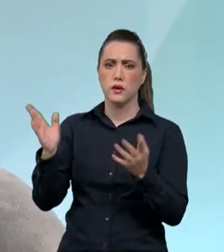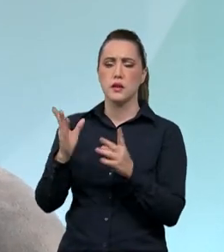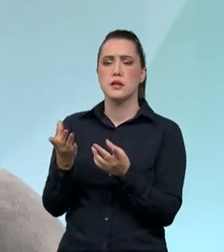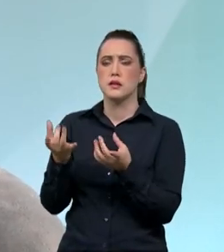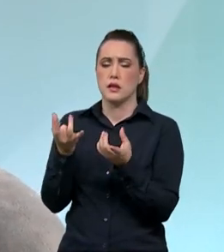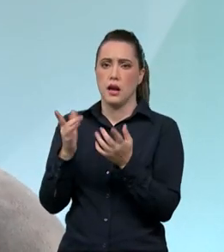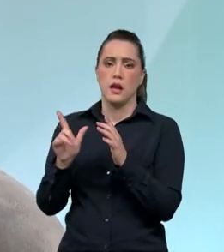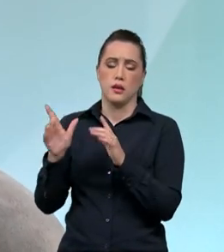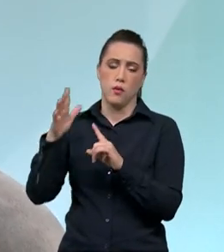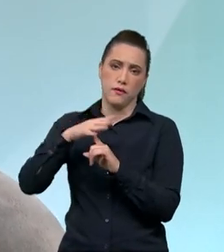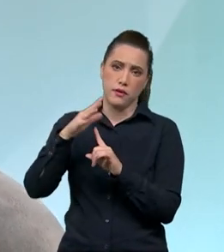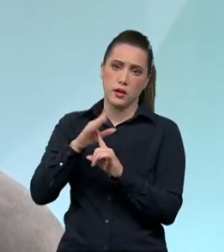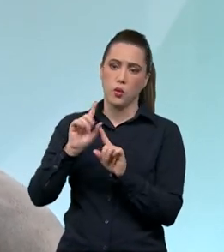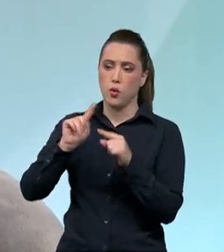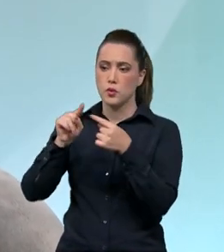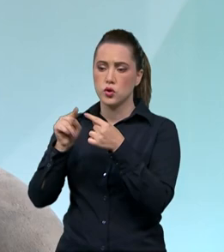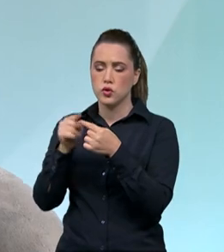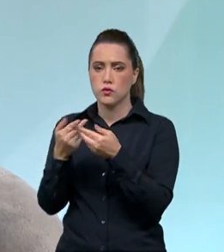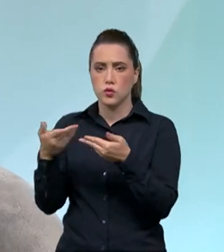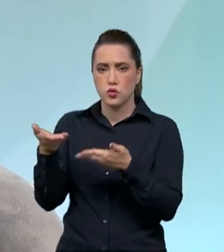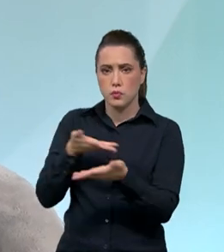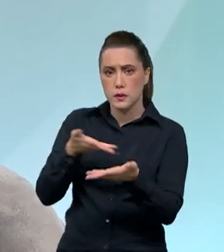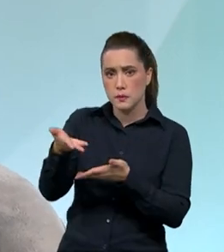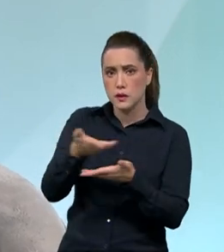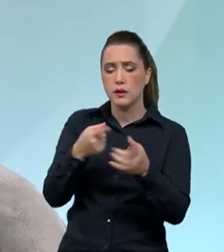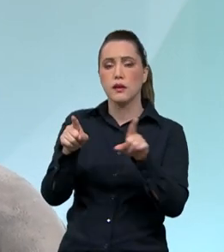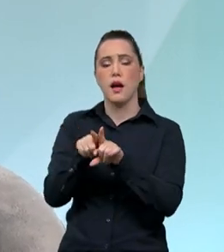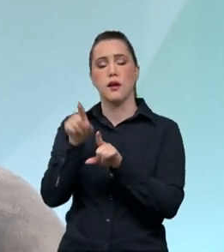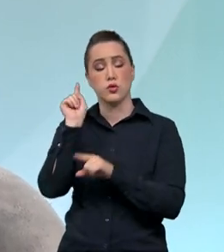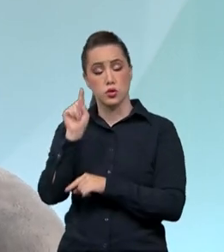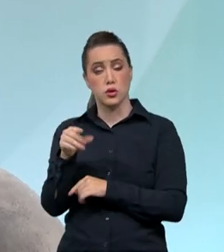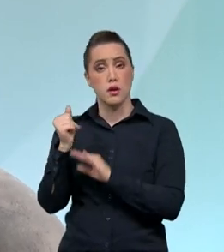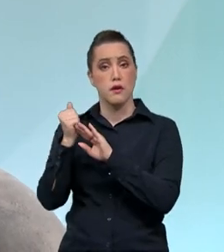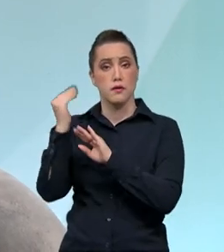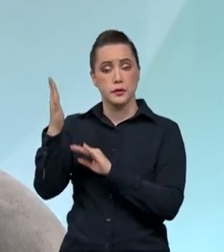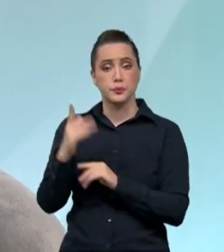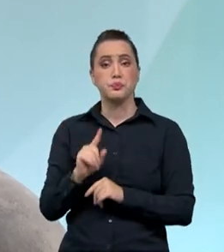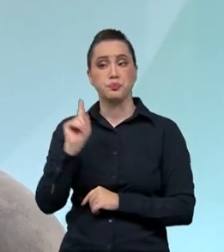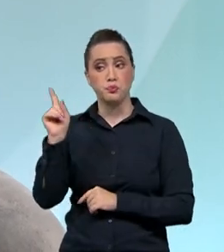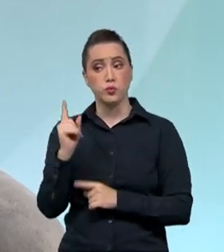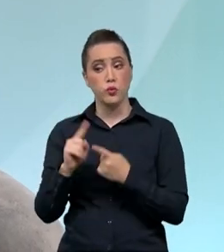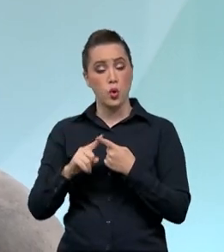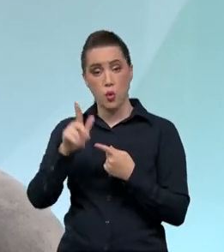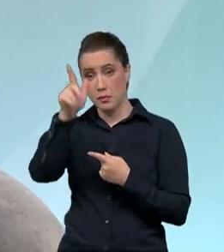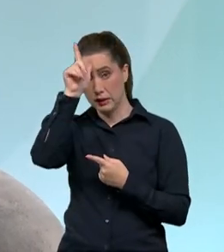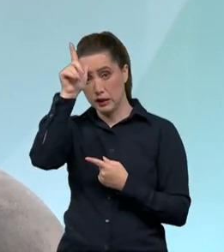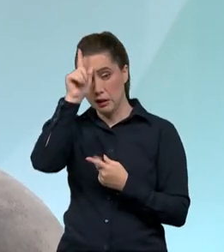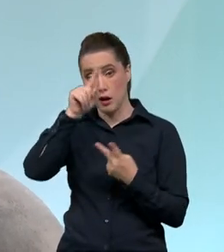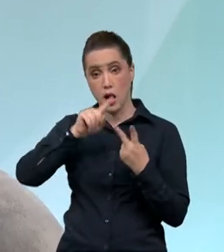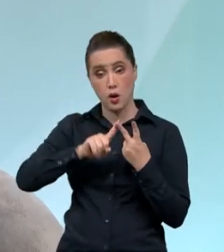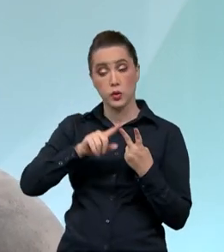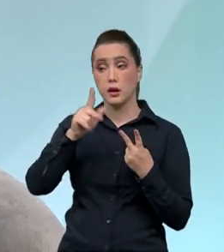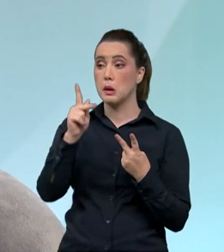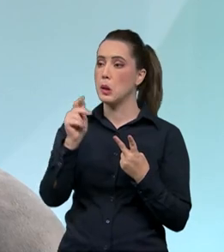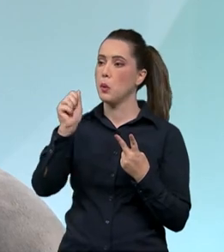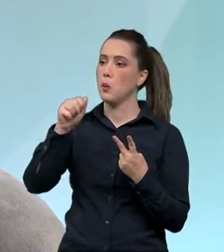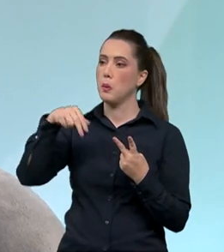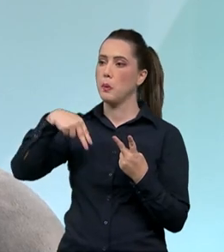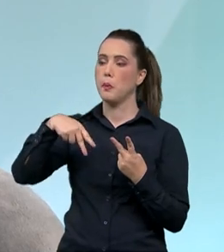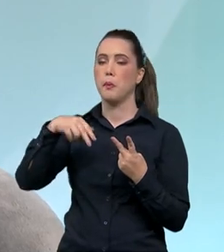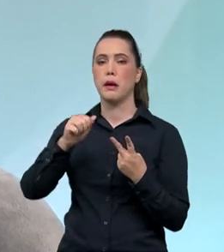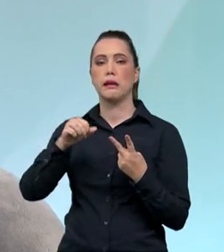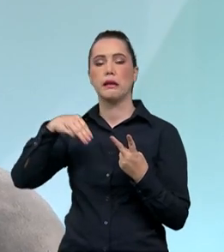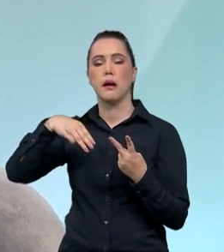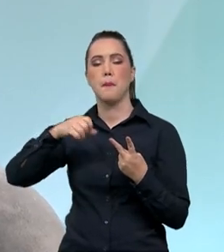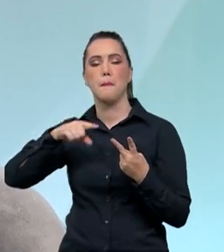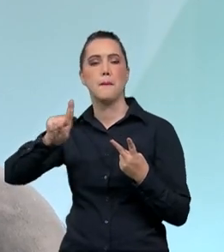Frankfurt, na Alemanha, e participamos também da Fiespo Latinoamérica no Panamá. As duas são voltadas